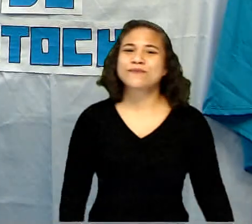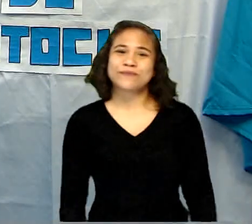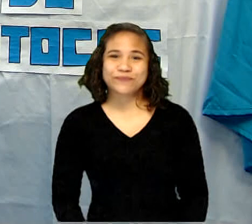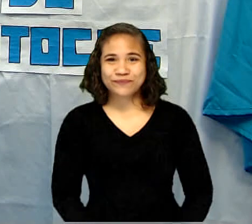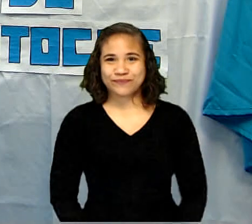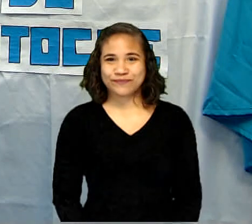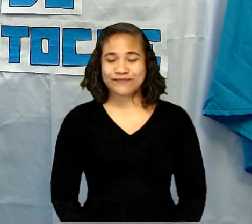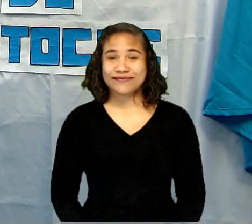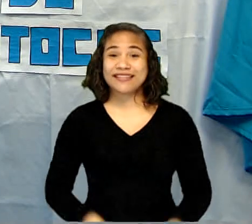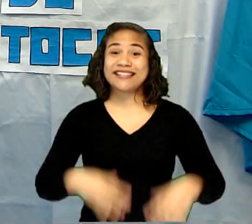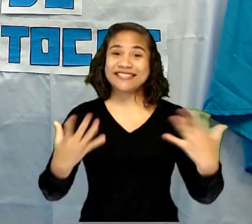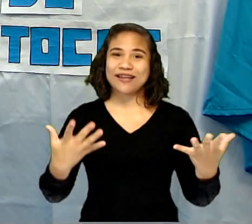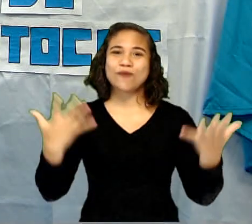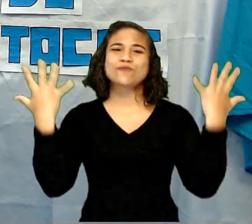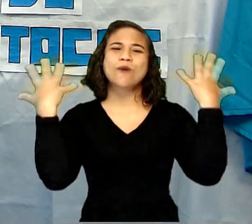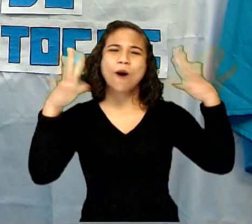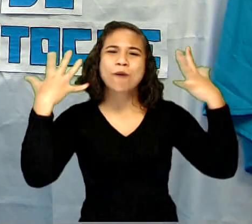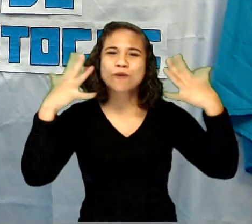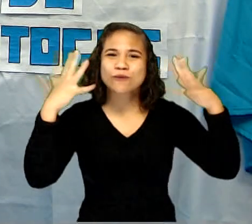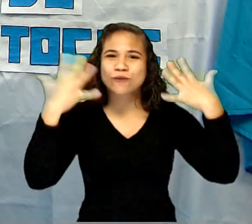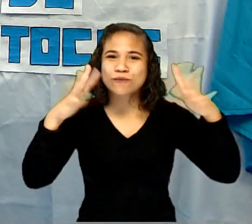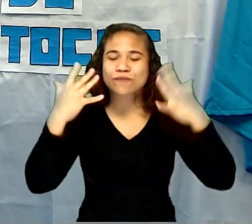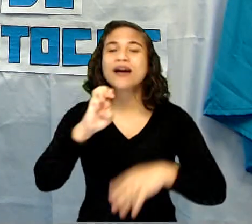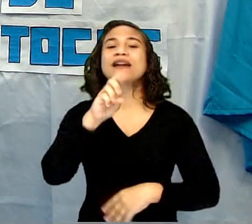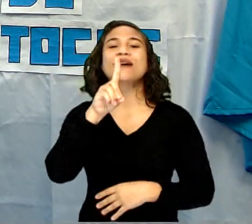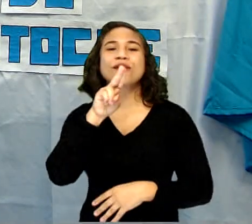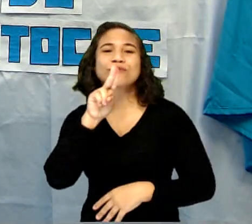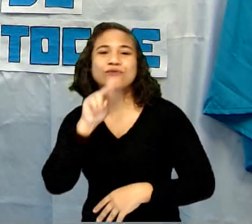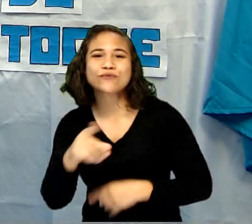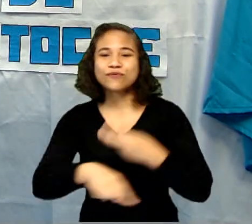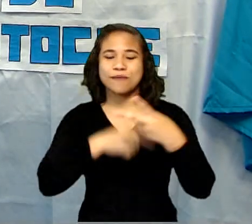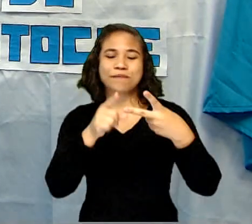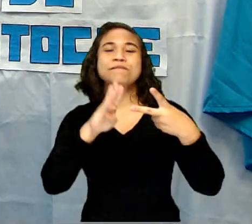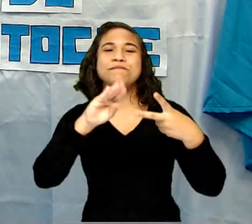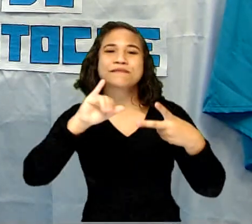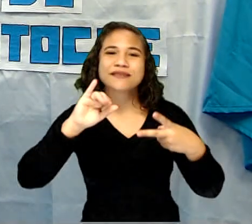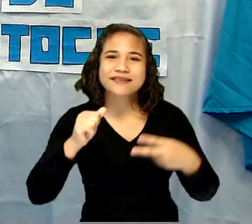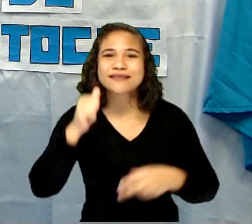É isso aí! Muito bem, Edu! Muito bem, Bia!